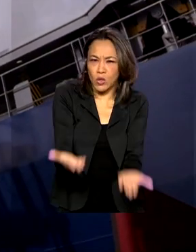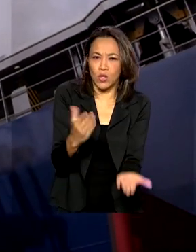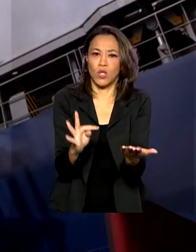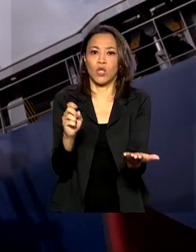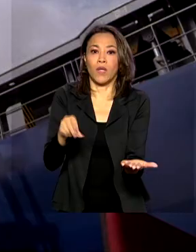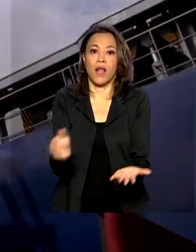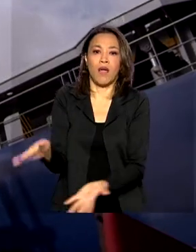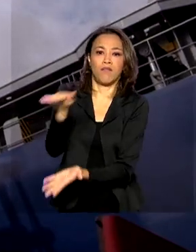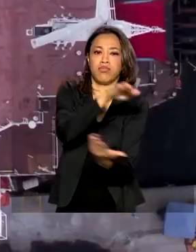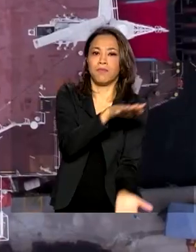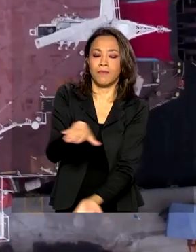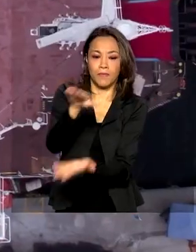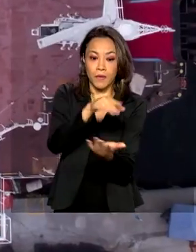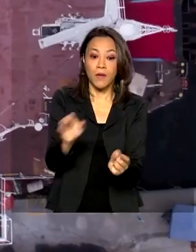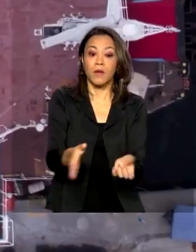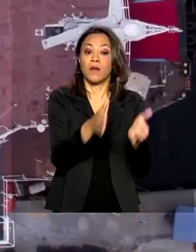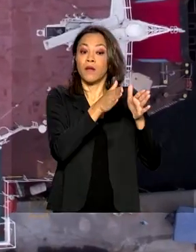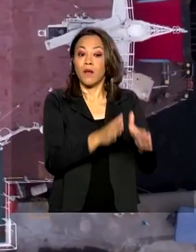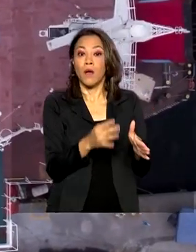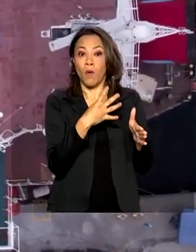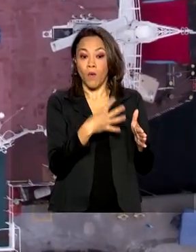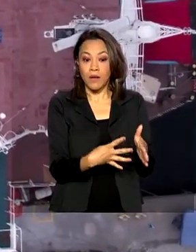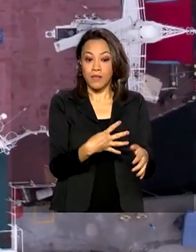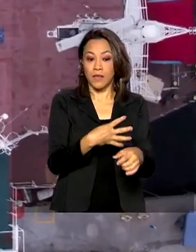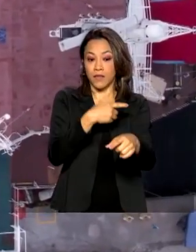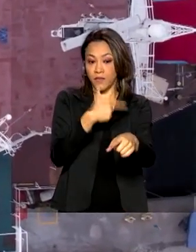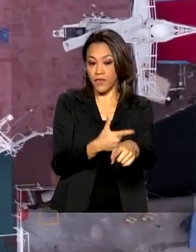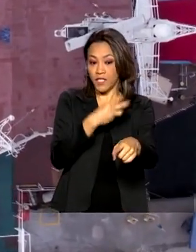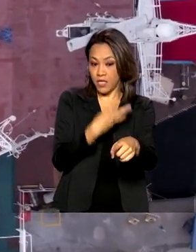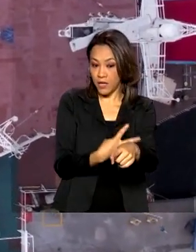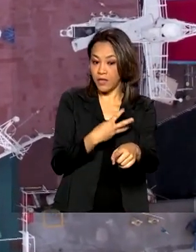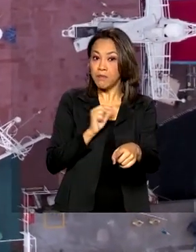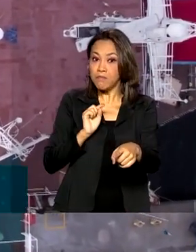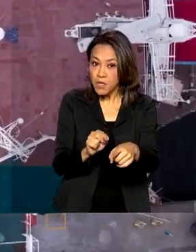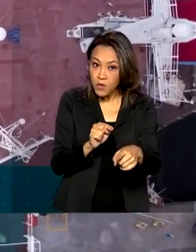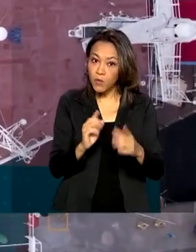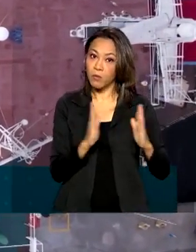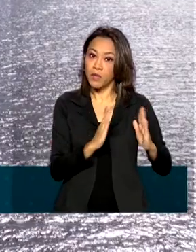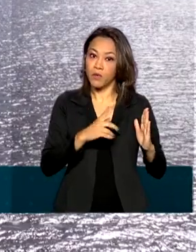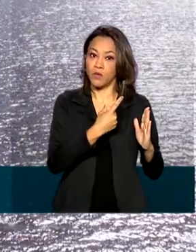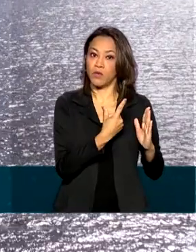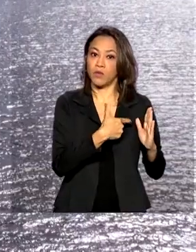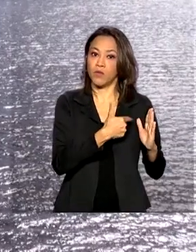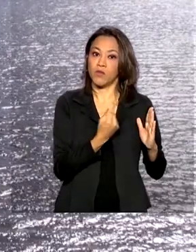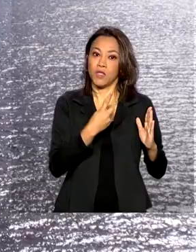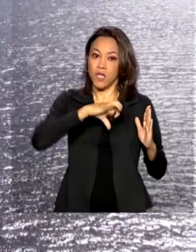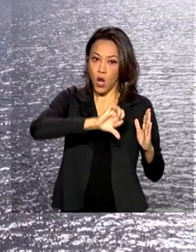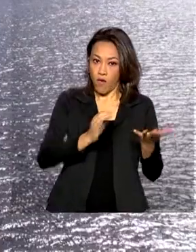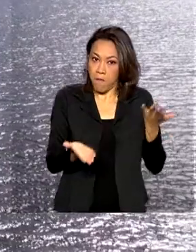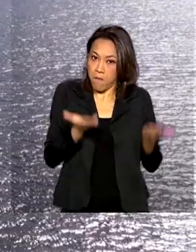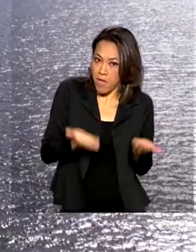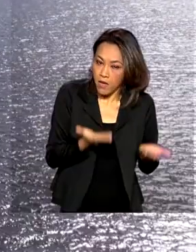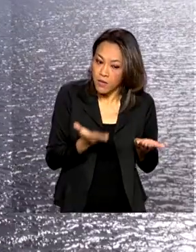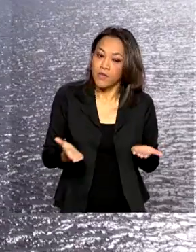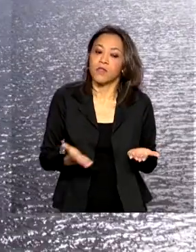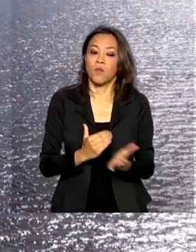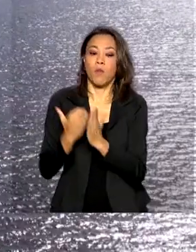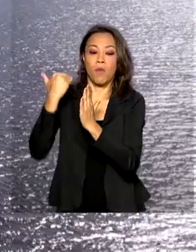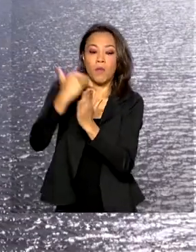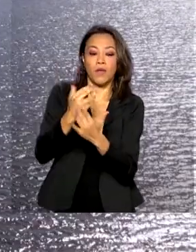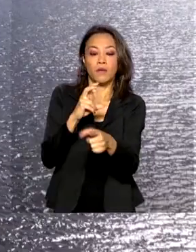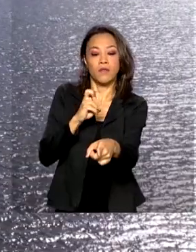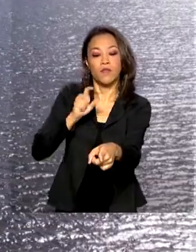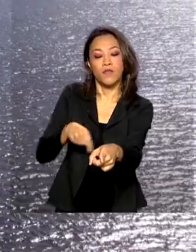423 milhões de toneladas em 2019. Um aumento de 5,68%,